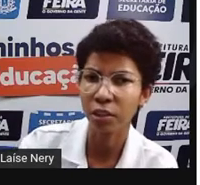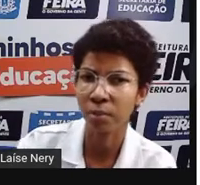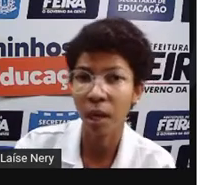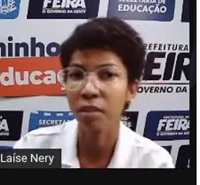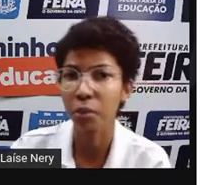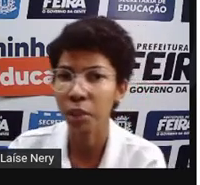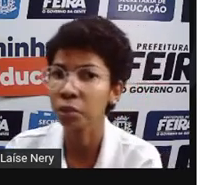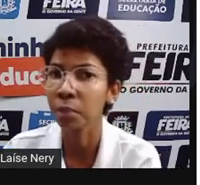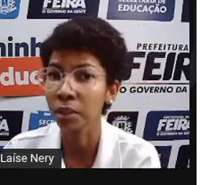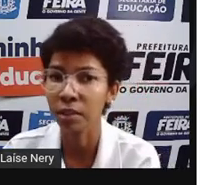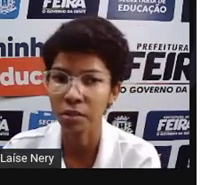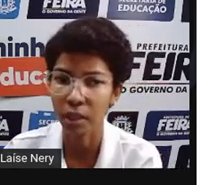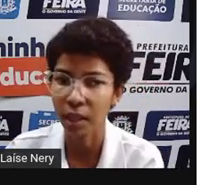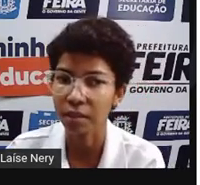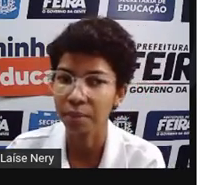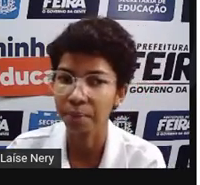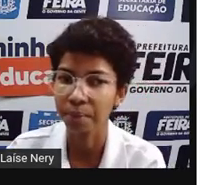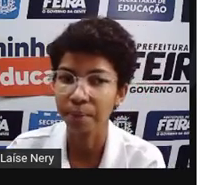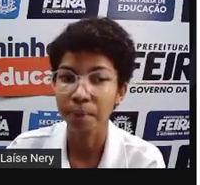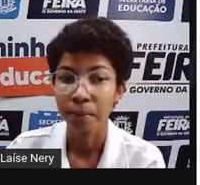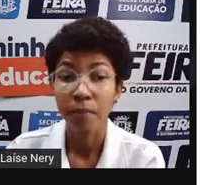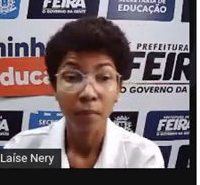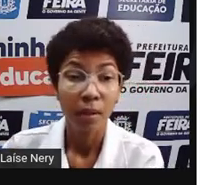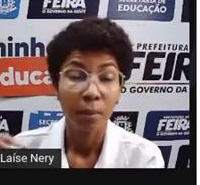que gastam mais ou gastam menos na sua casa?